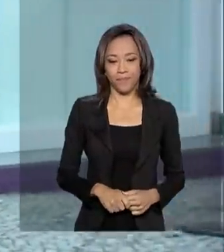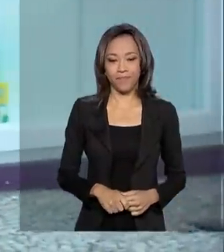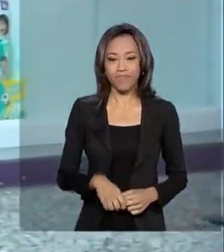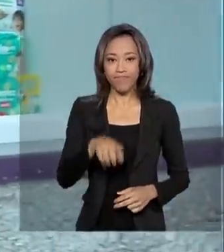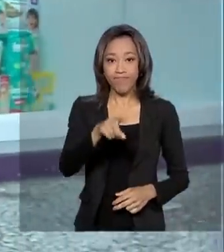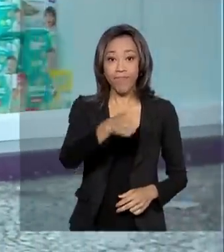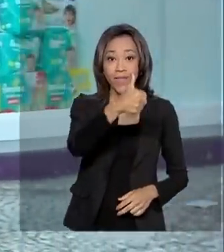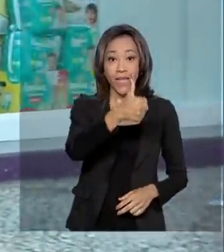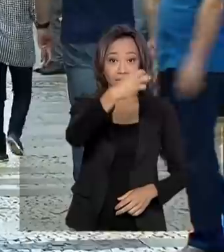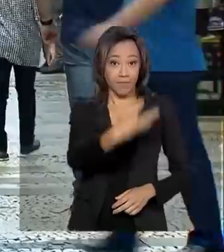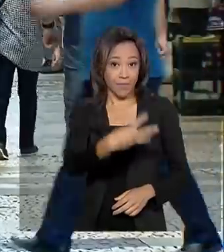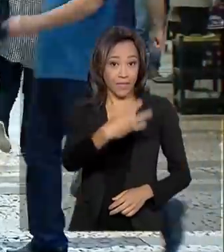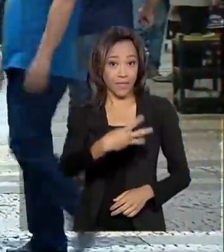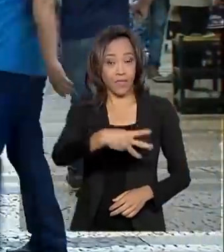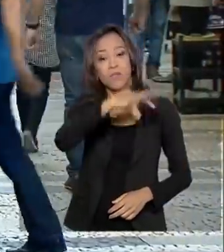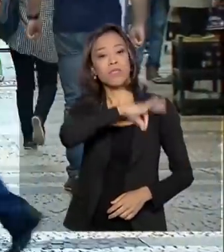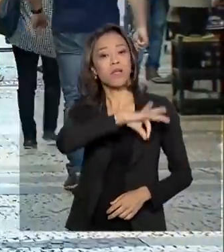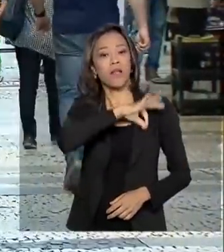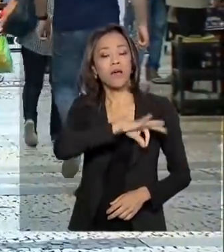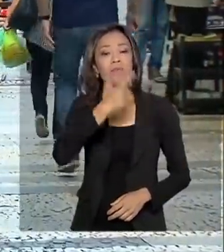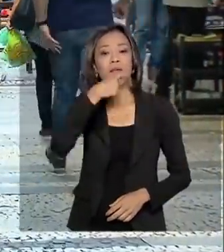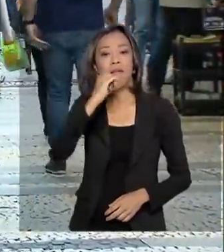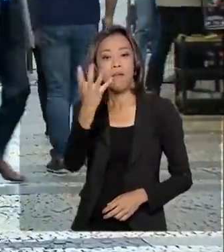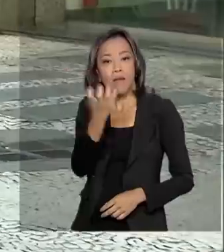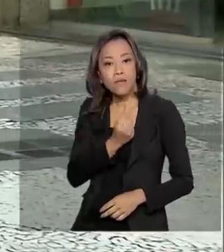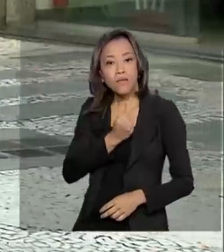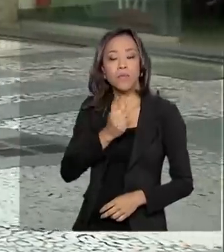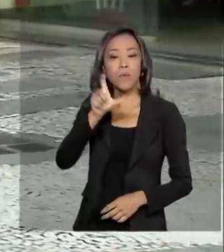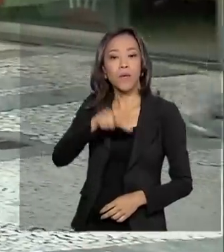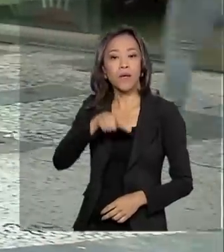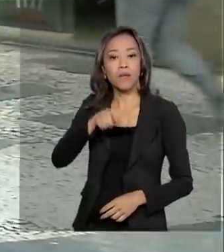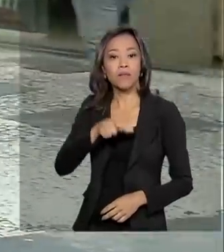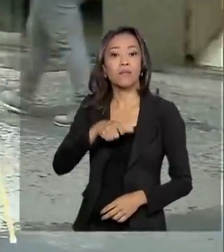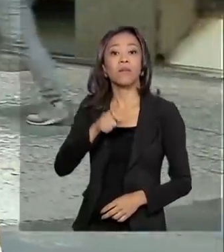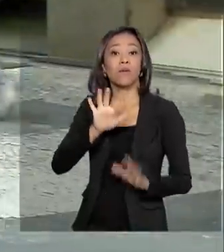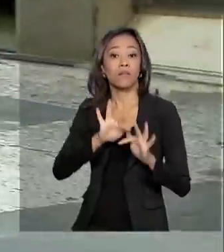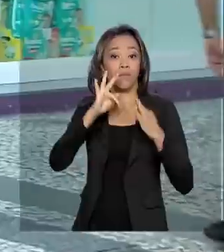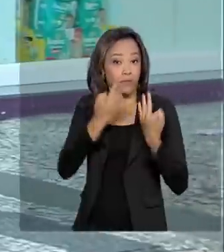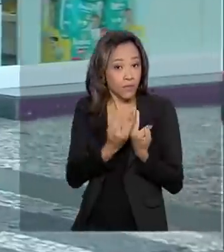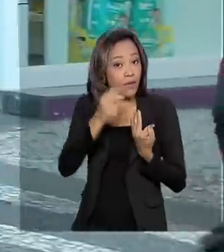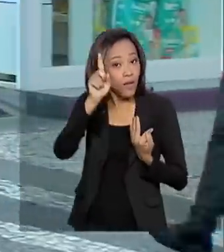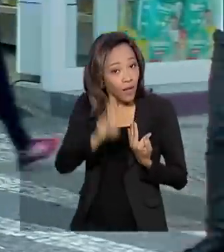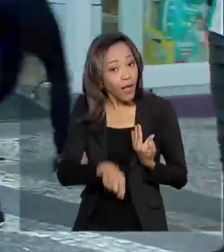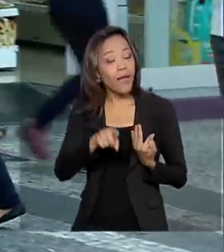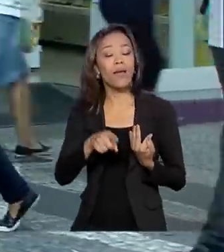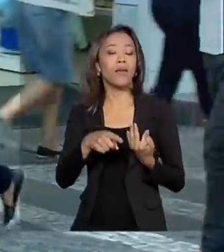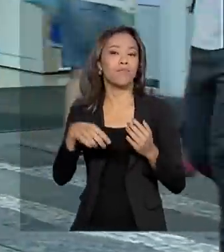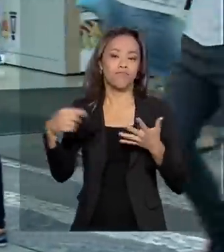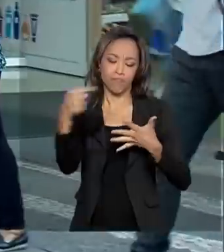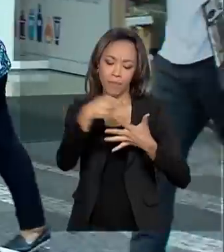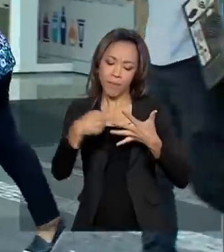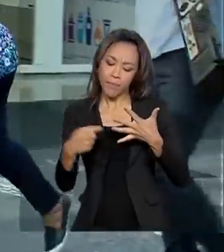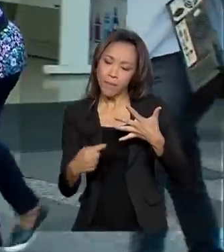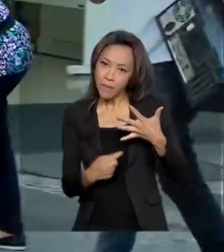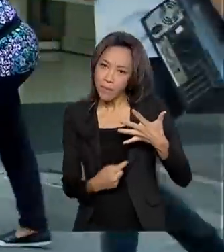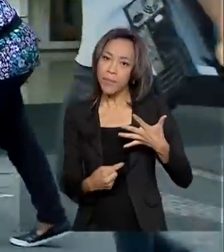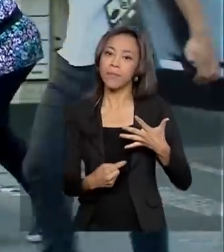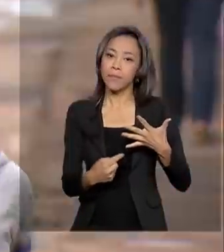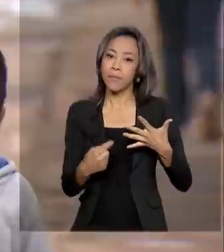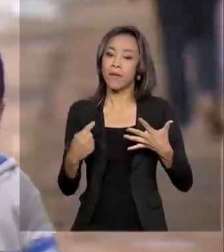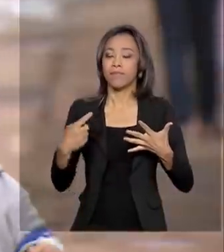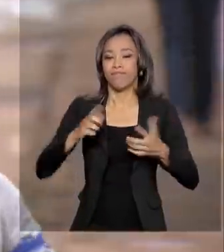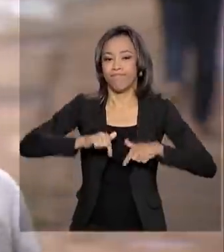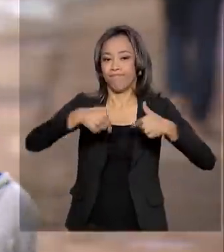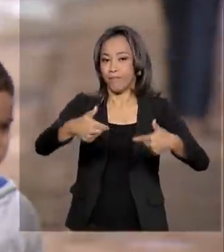O 13º salário para os beneficiários do Bolsa Família foi uma das medidas adotadas pelo governo nos 400 dias de gestão.